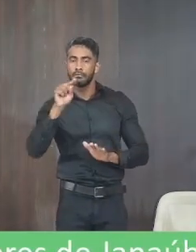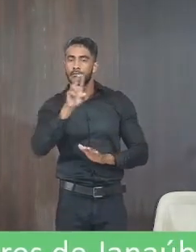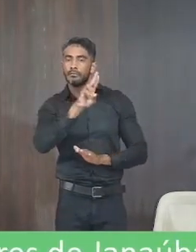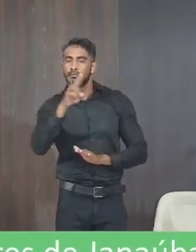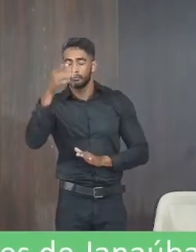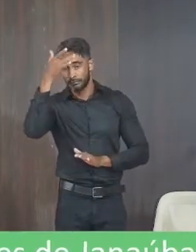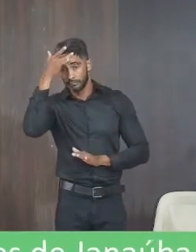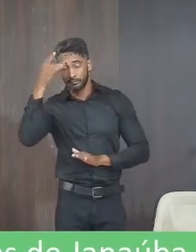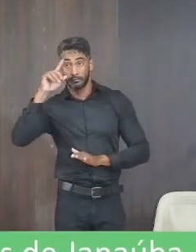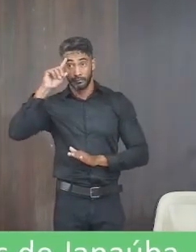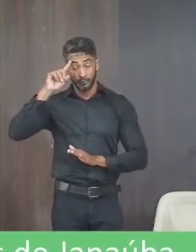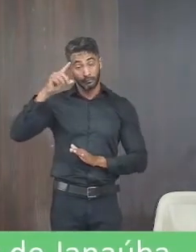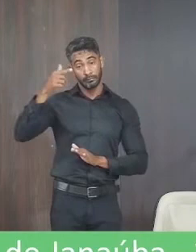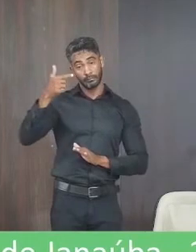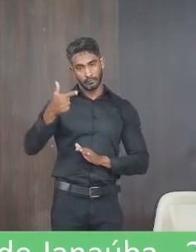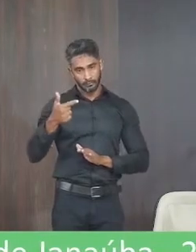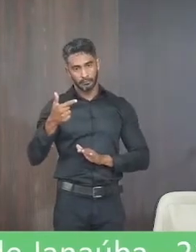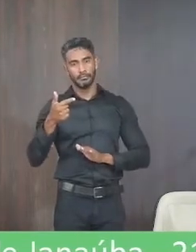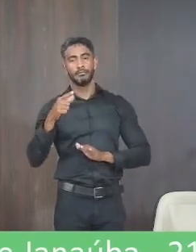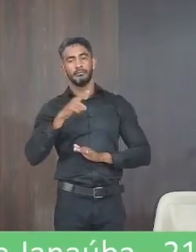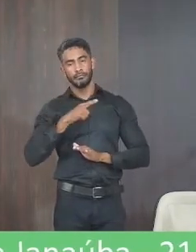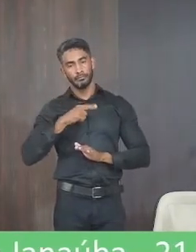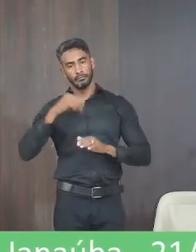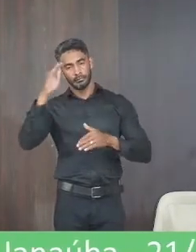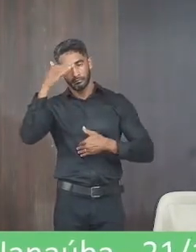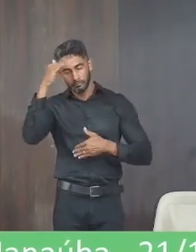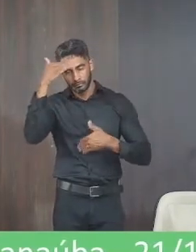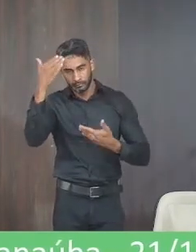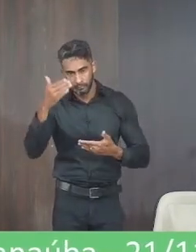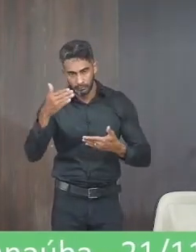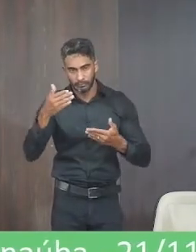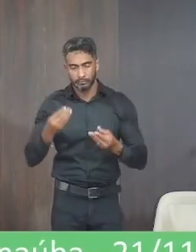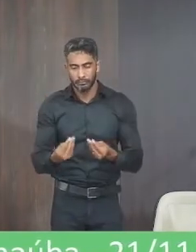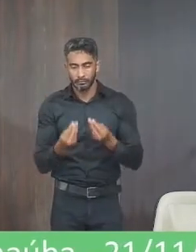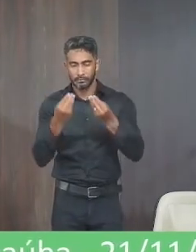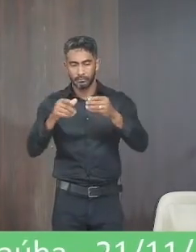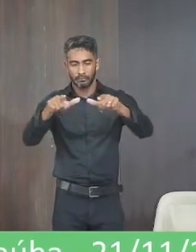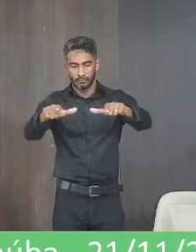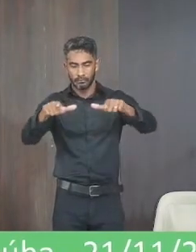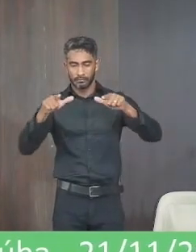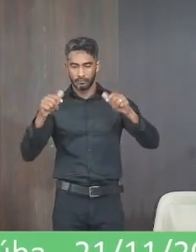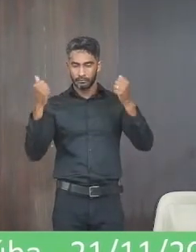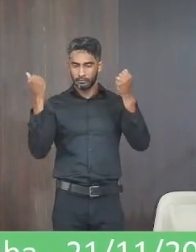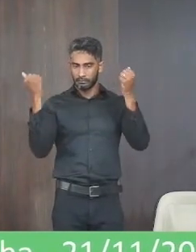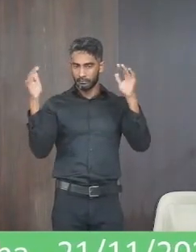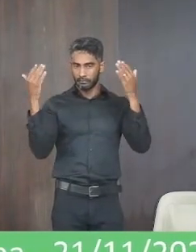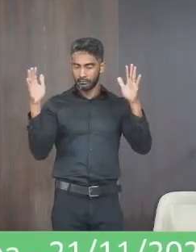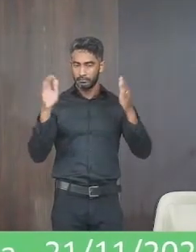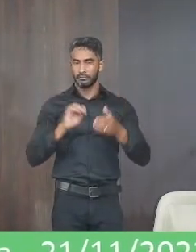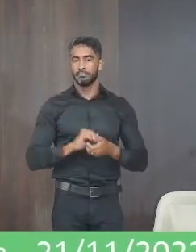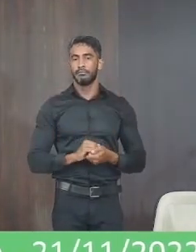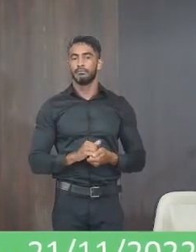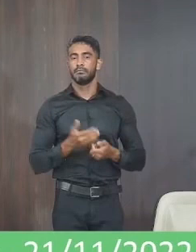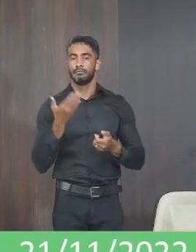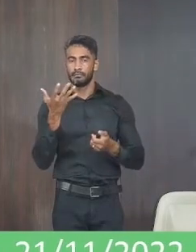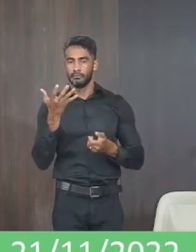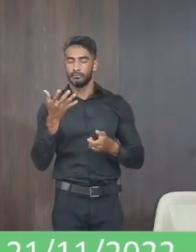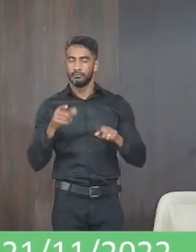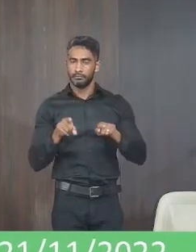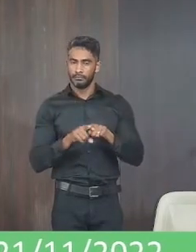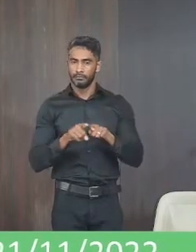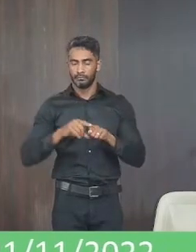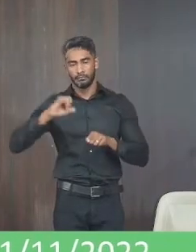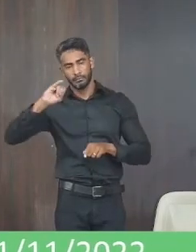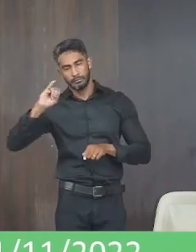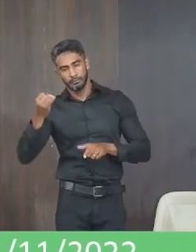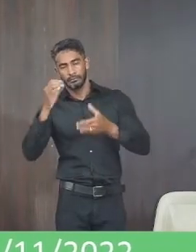pessoa porque no dia 2 nós iremos ter a sessão solene para a entrega da moção de congratulação eu queria também aproveitar aqui